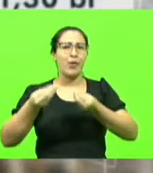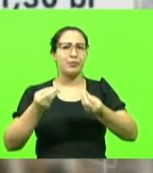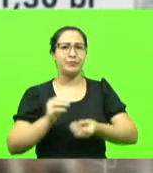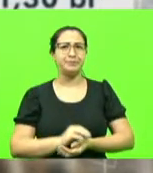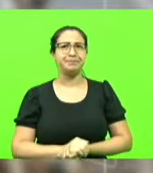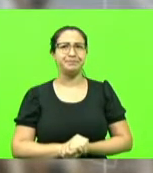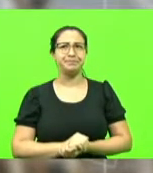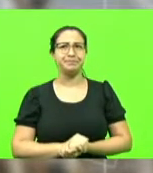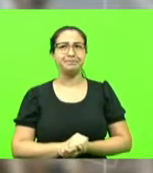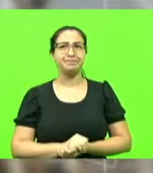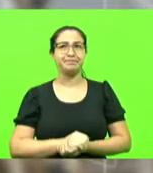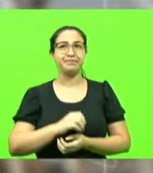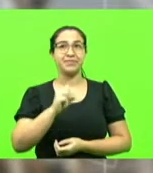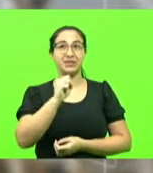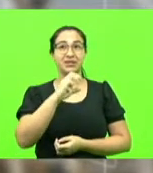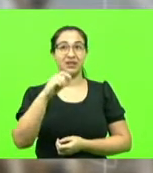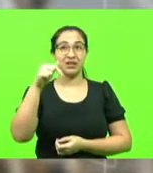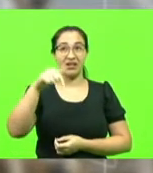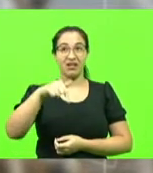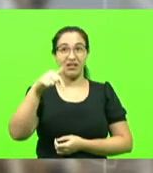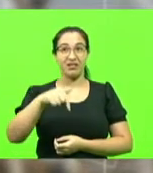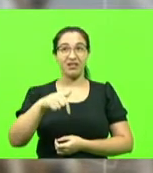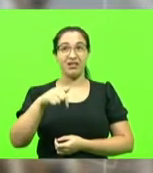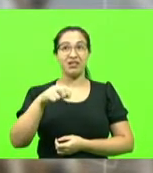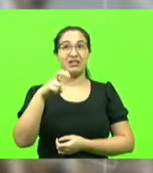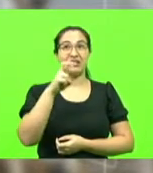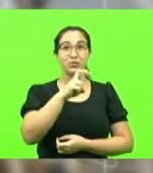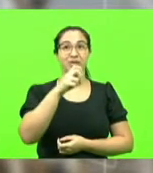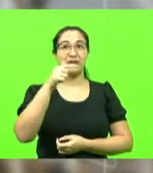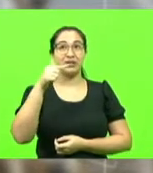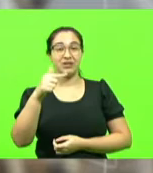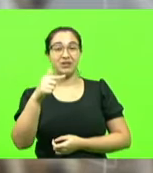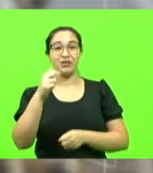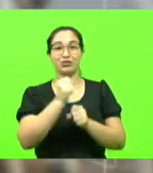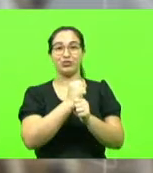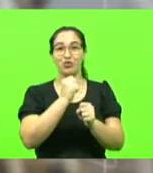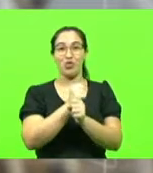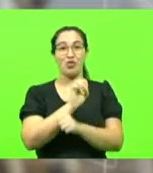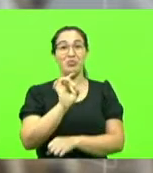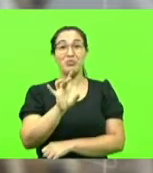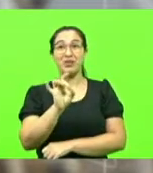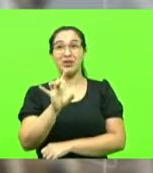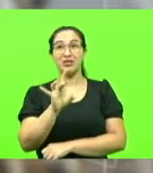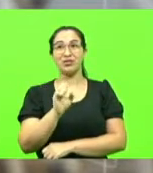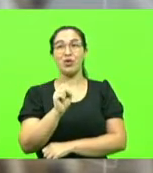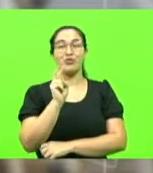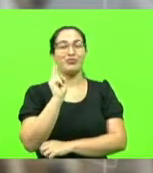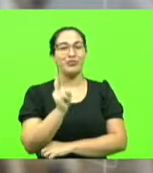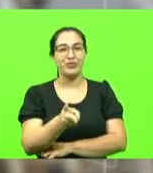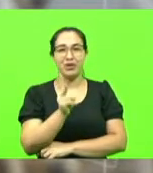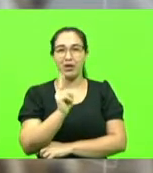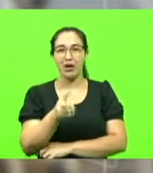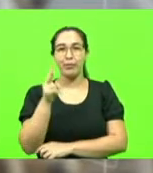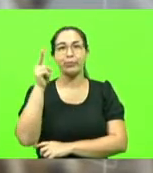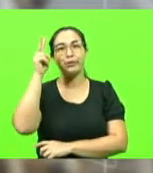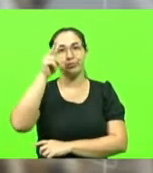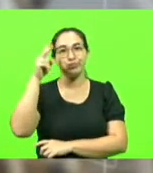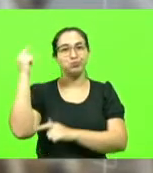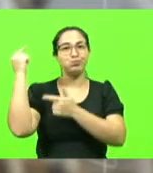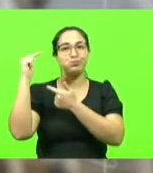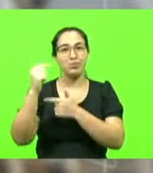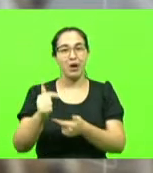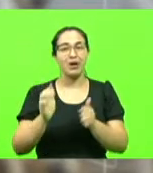vamos ver Santa Catarina. Santa Catarina, infelizmente, como sempre, como historicamente, é